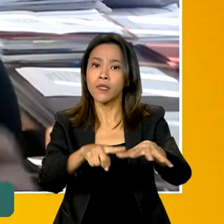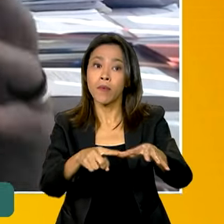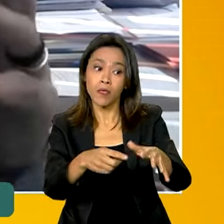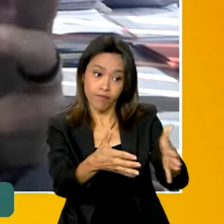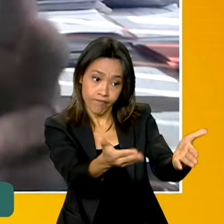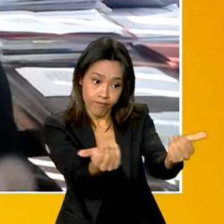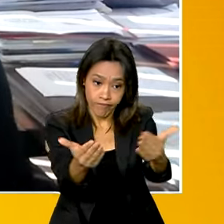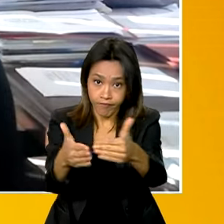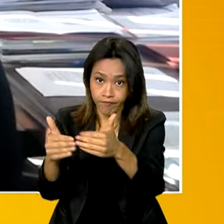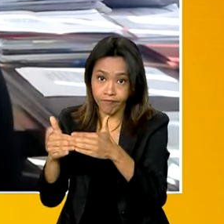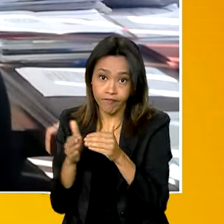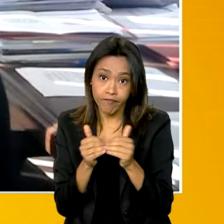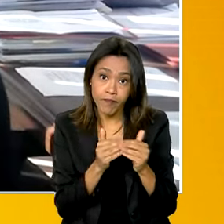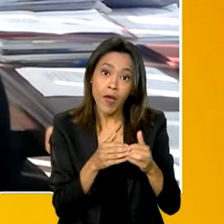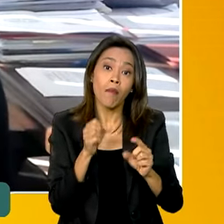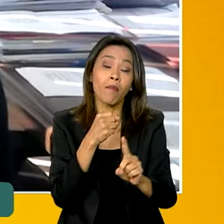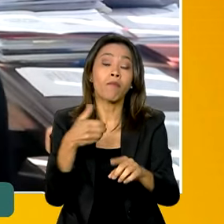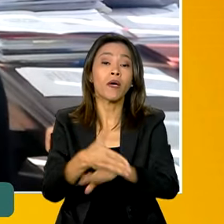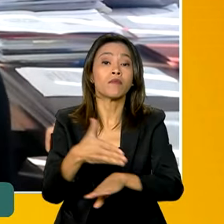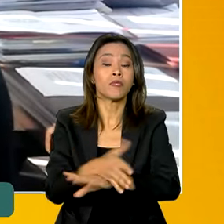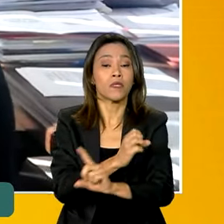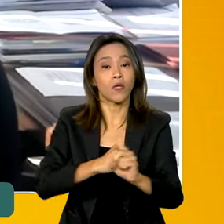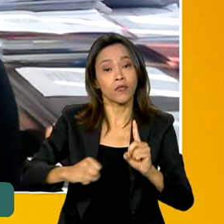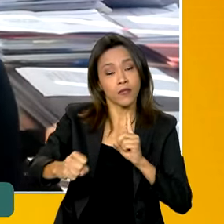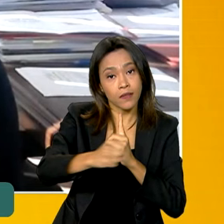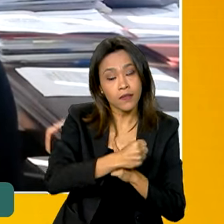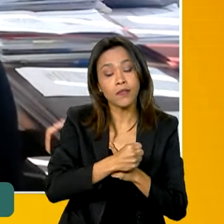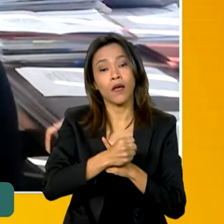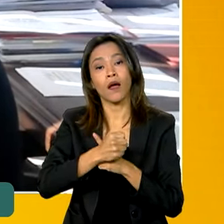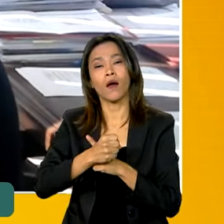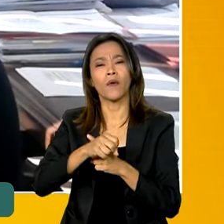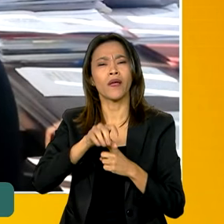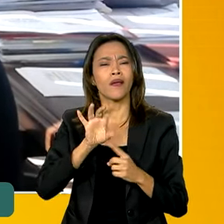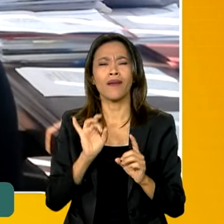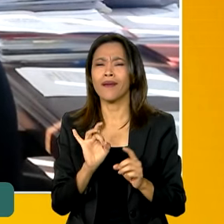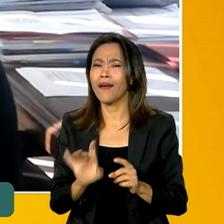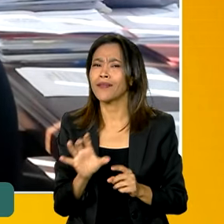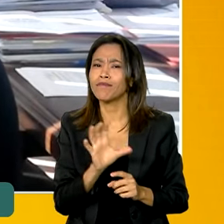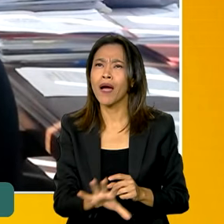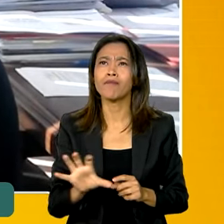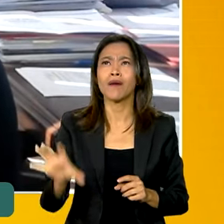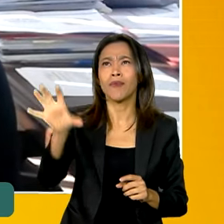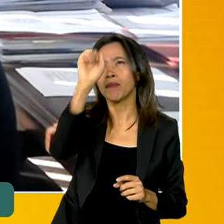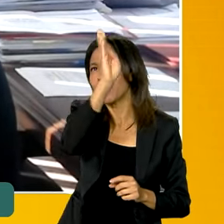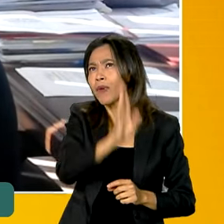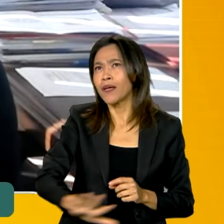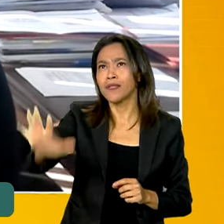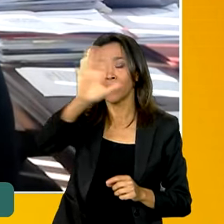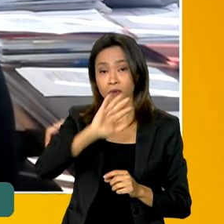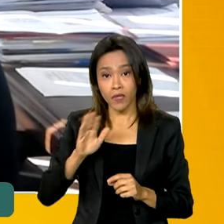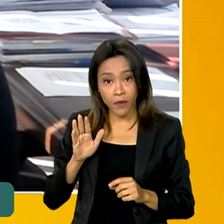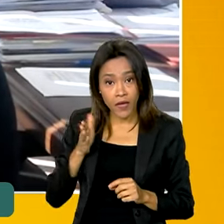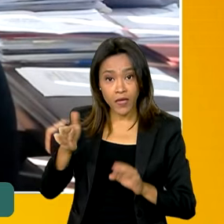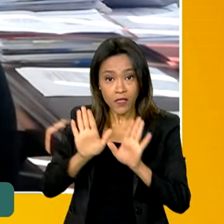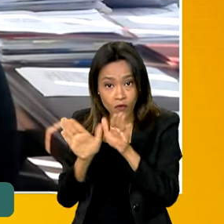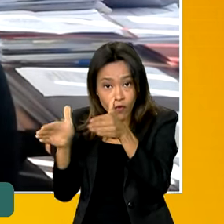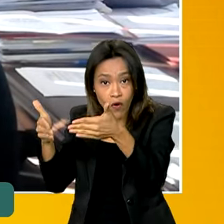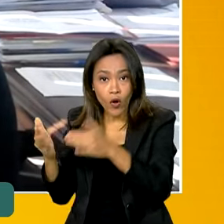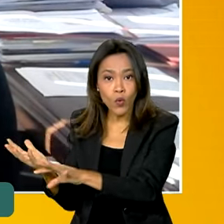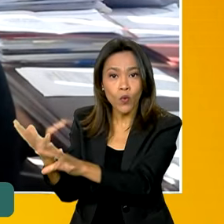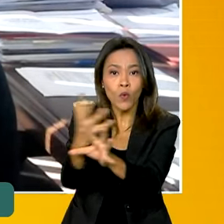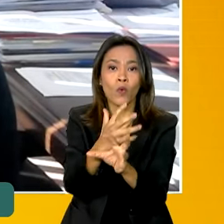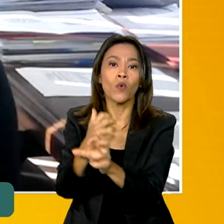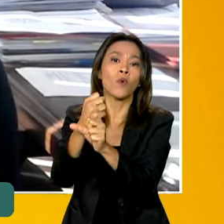social para que ela esteja encarnada em cada território desse país. Então, é um fórum com mais de 350